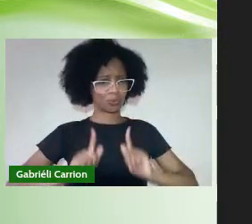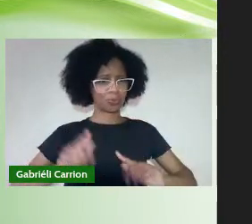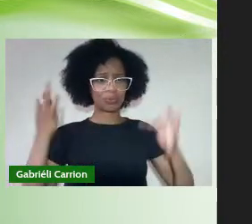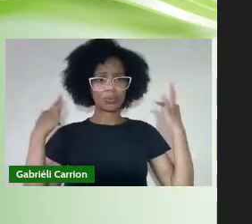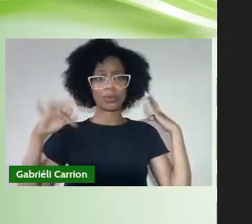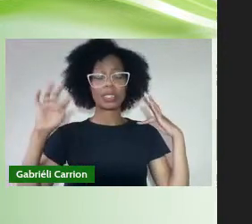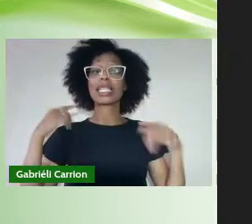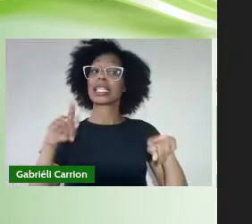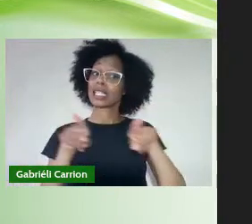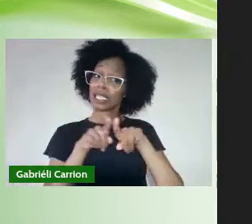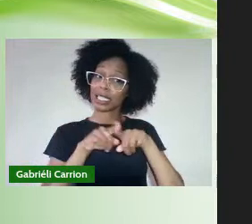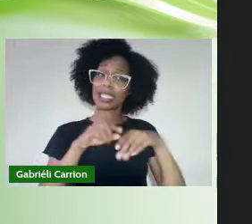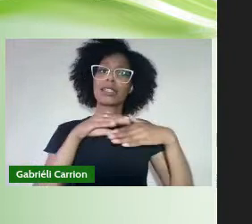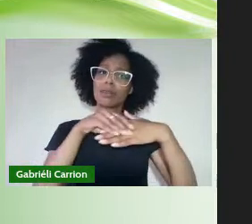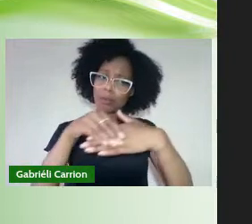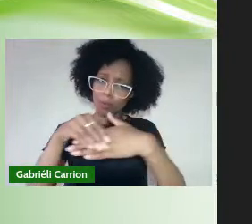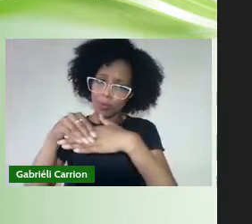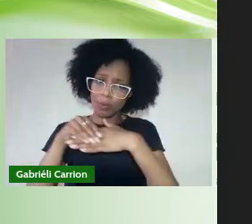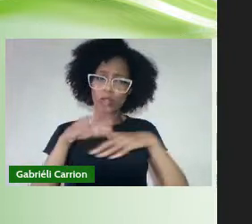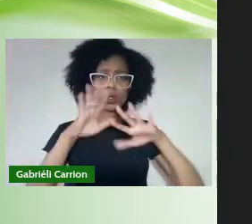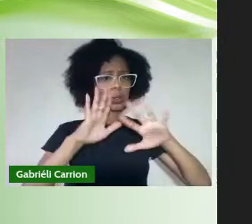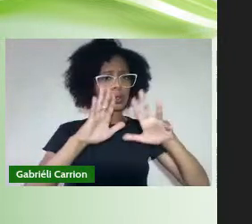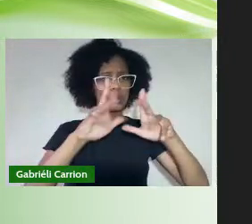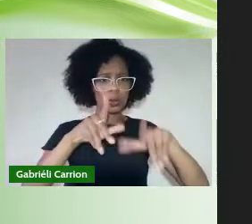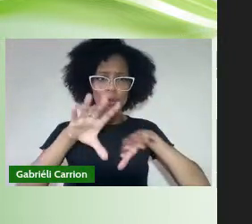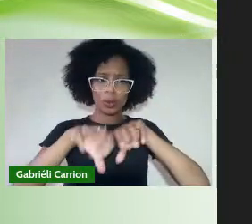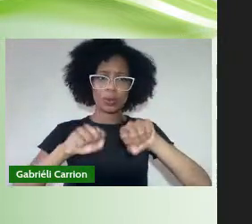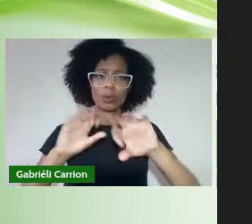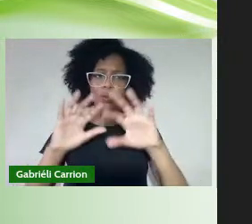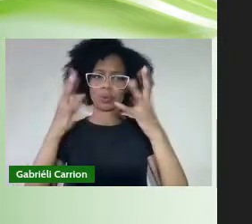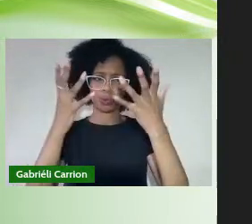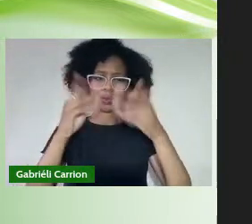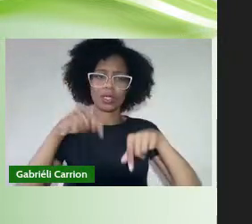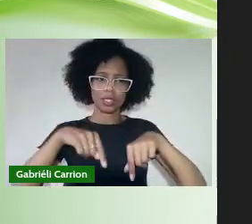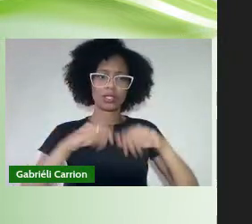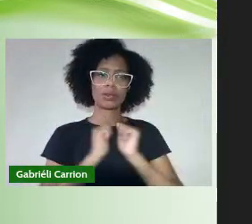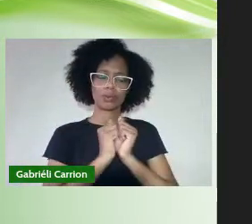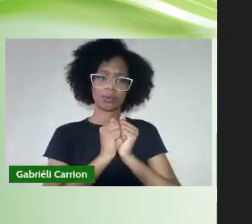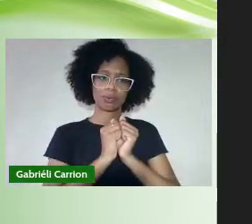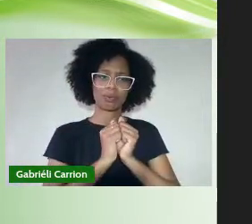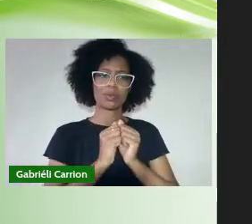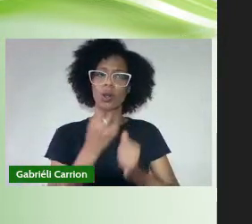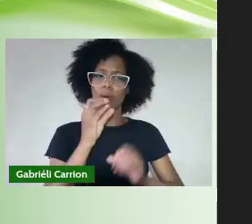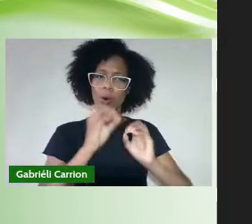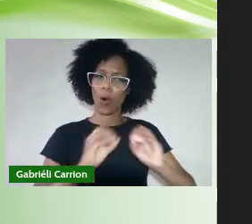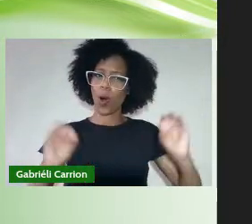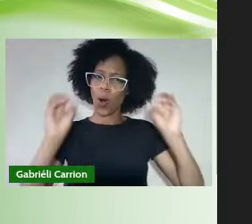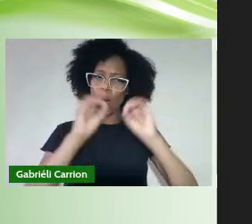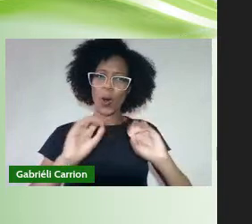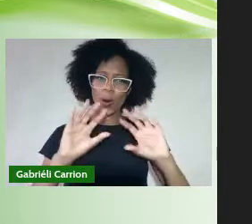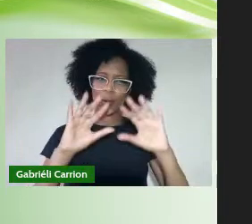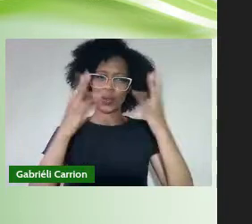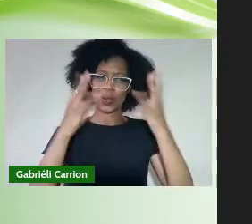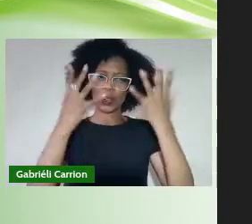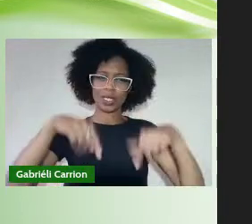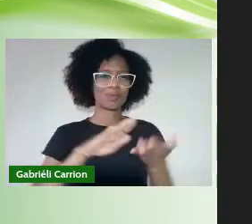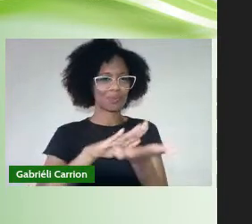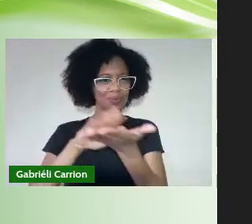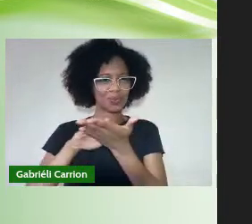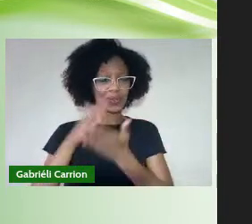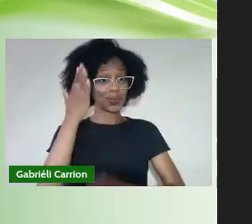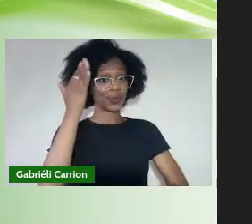uma saudação aos regressos de produção que eu pude administrar. Uma ótima cerimônia, e parabéns e sucesso para todos.